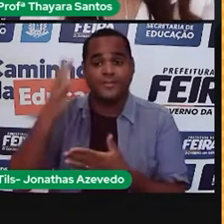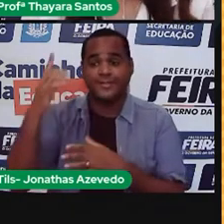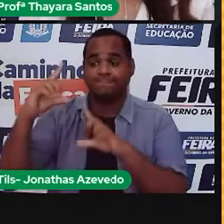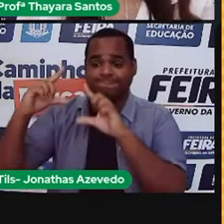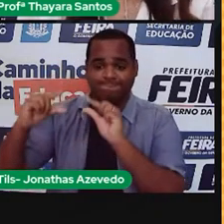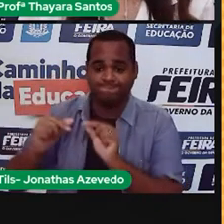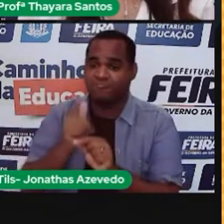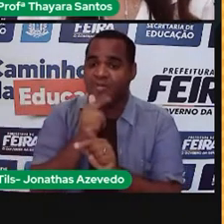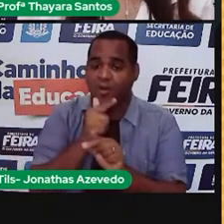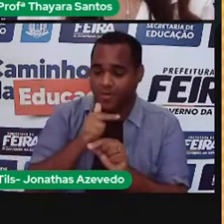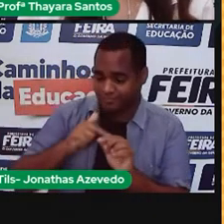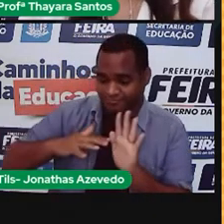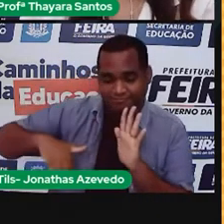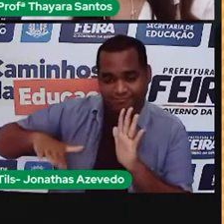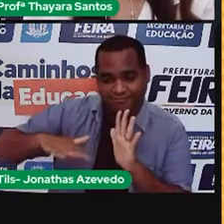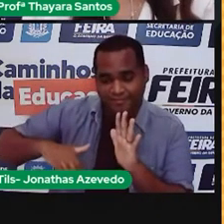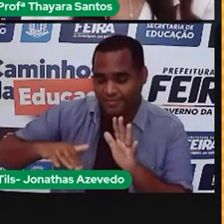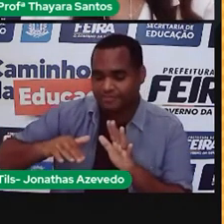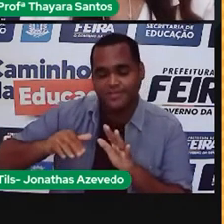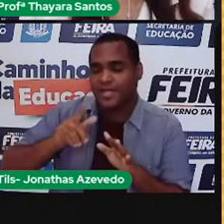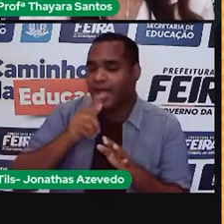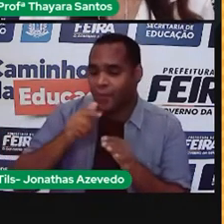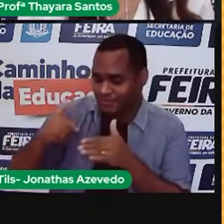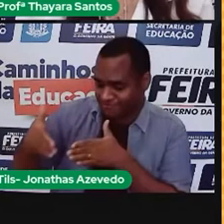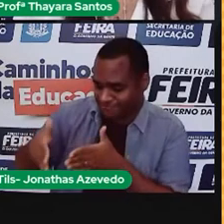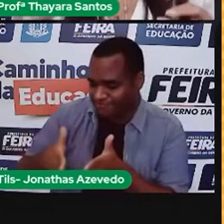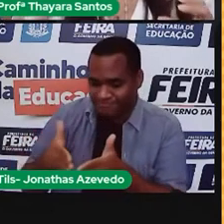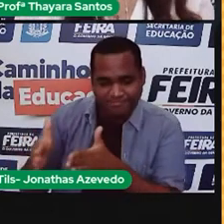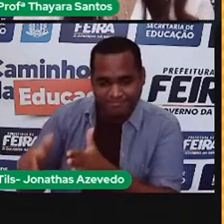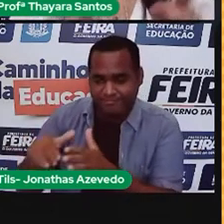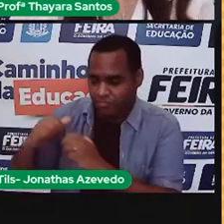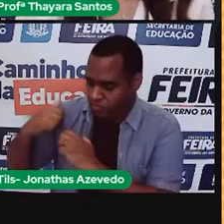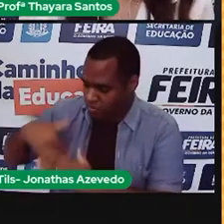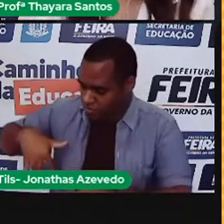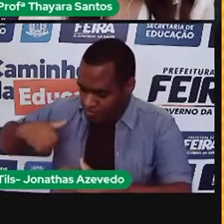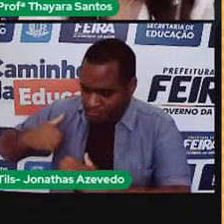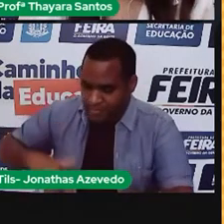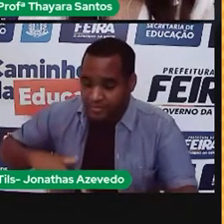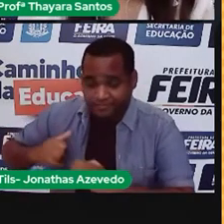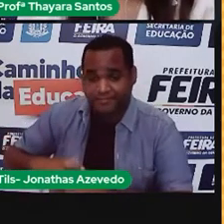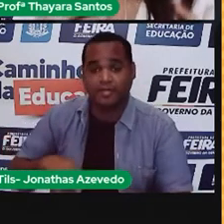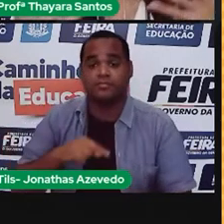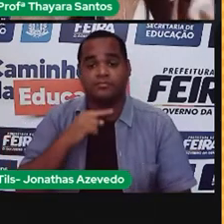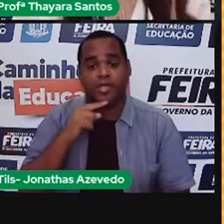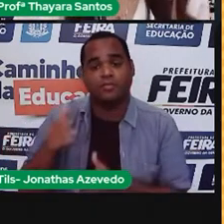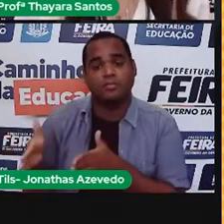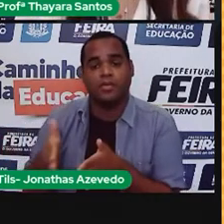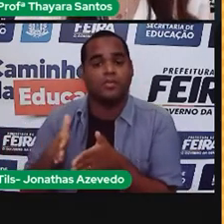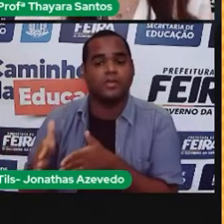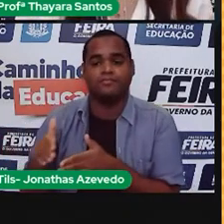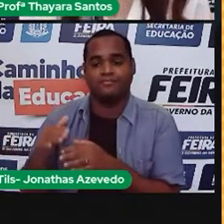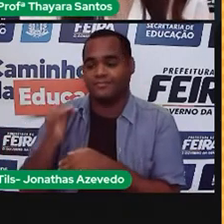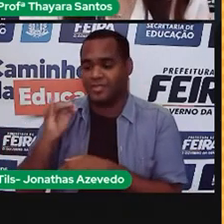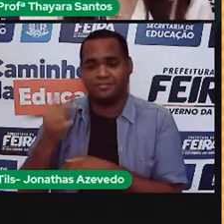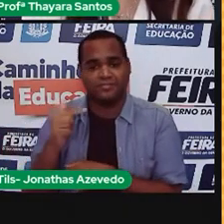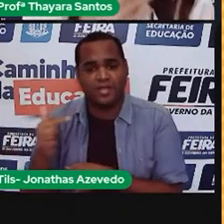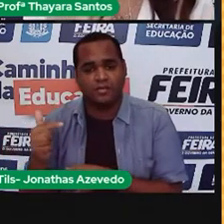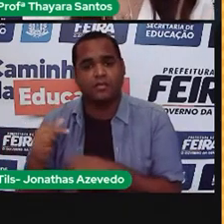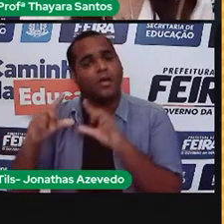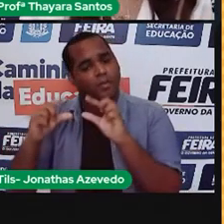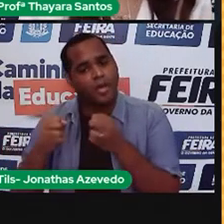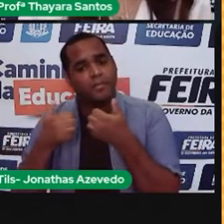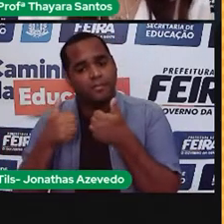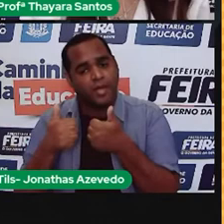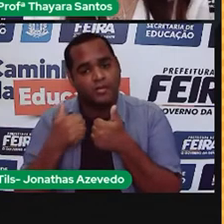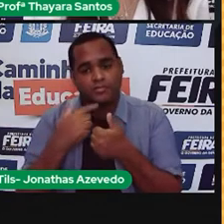geradora de energia elétrica do nosso país, para gerar energia. Então, se as condições estão boas, aí